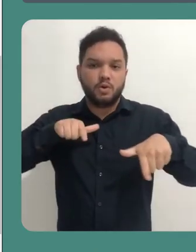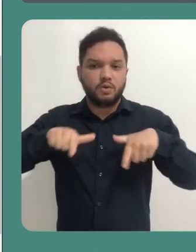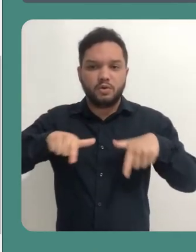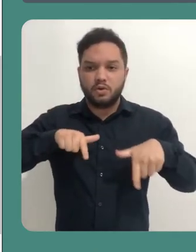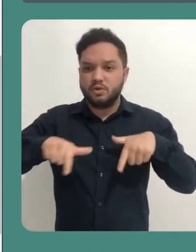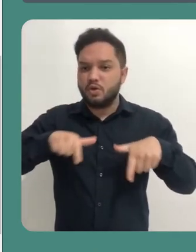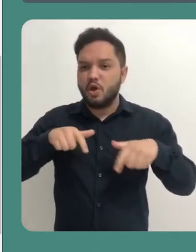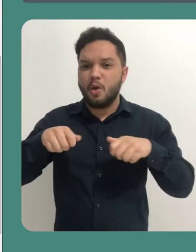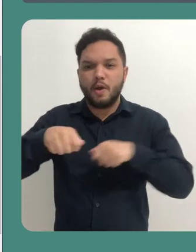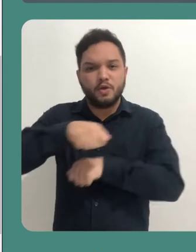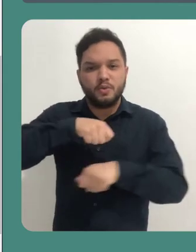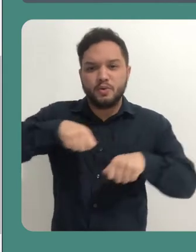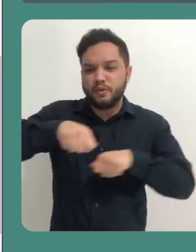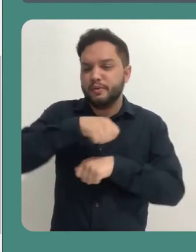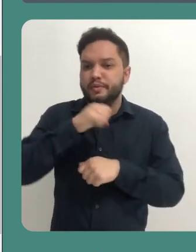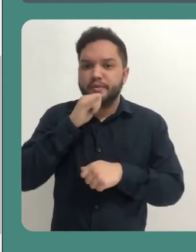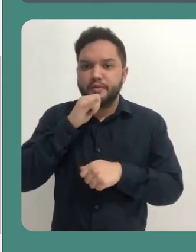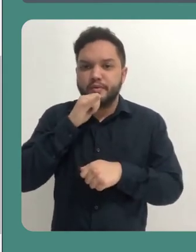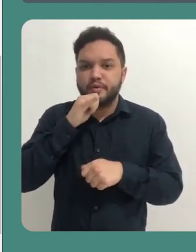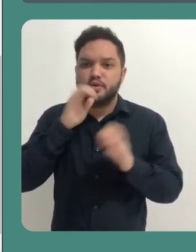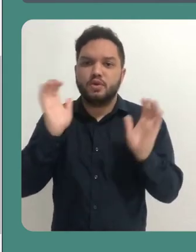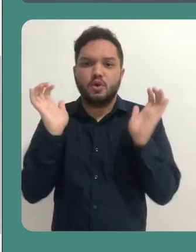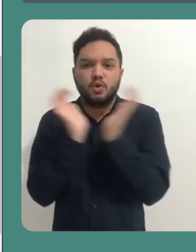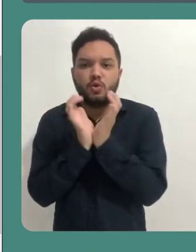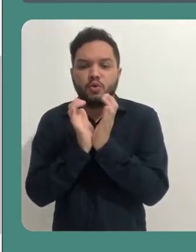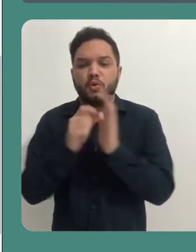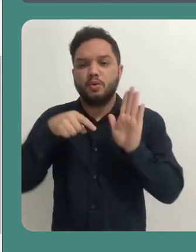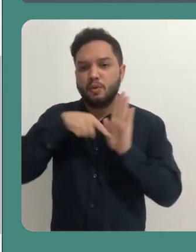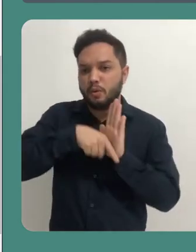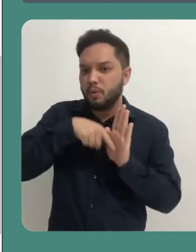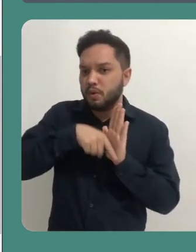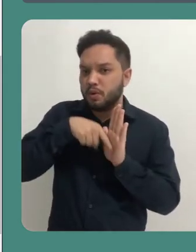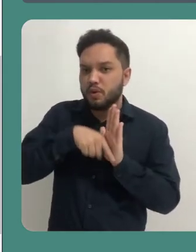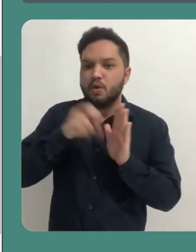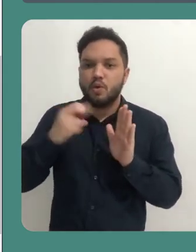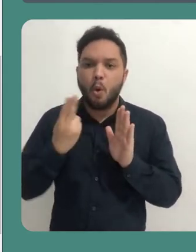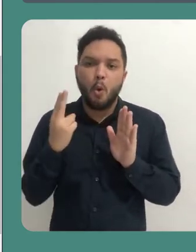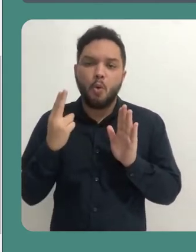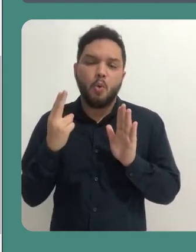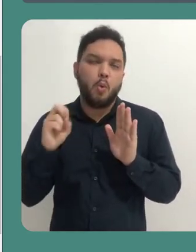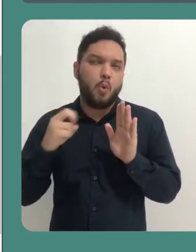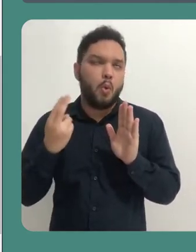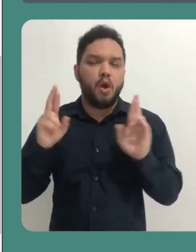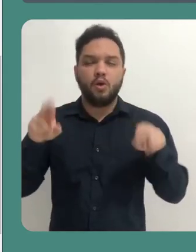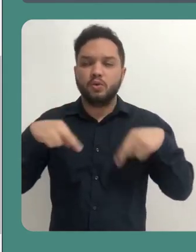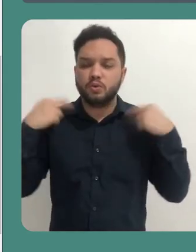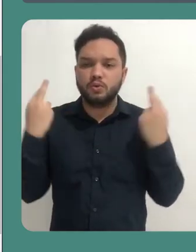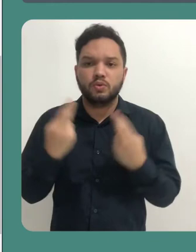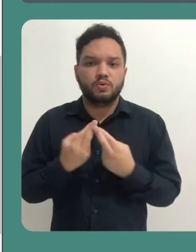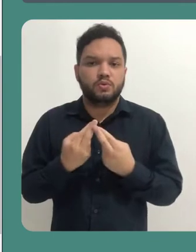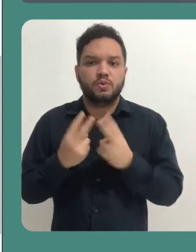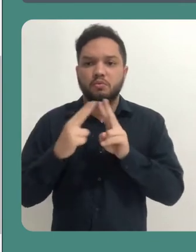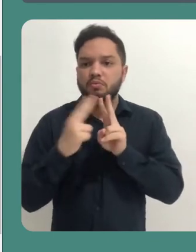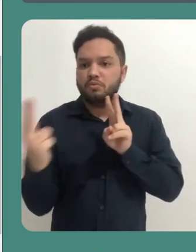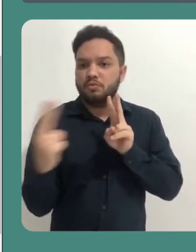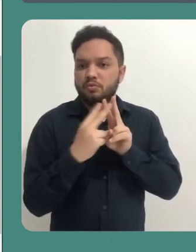trabalhos administrativos, como por exemplo um grupo de pesquisa, ou reuniões